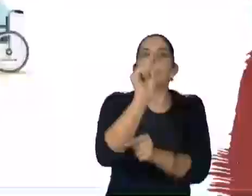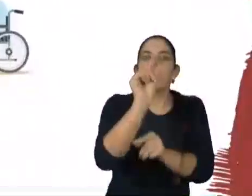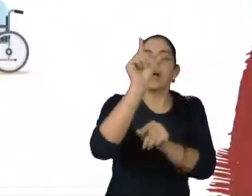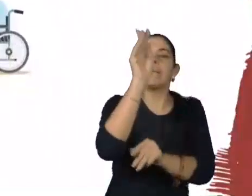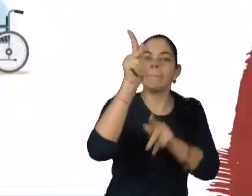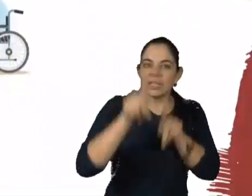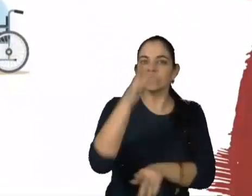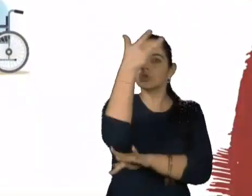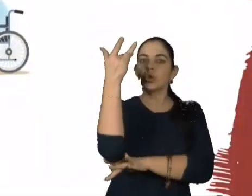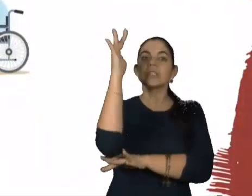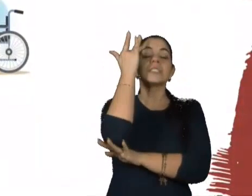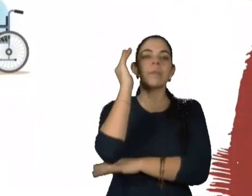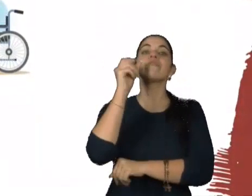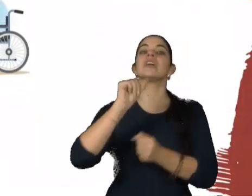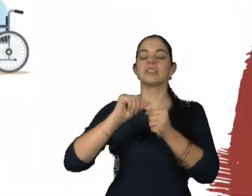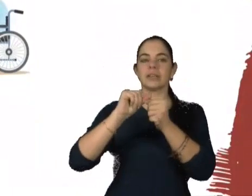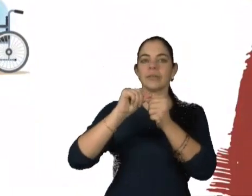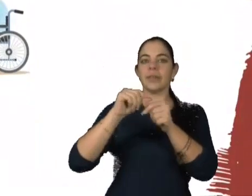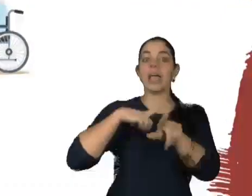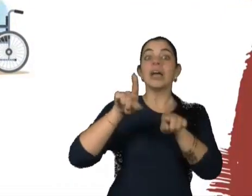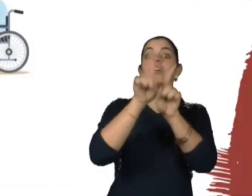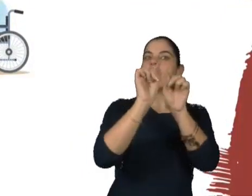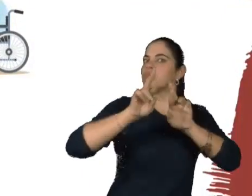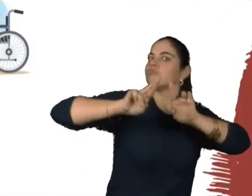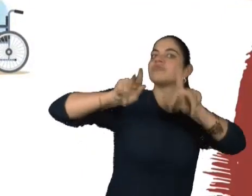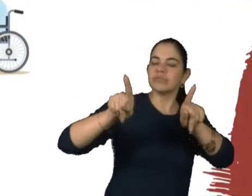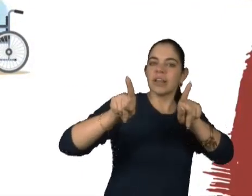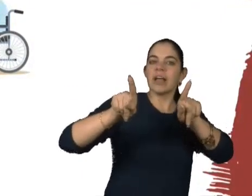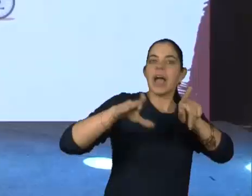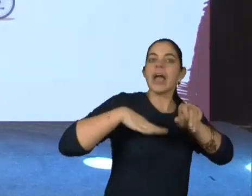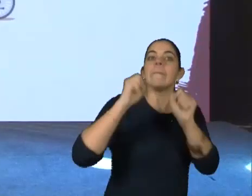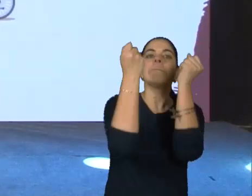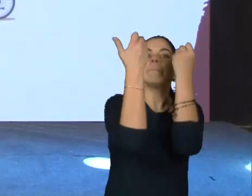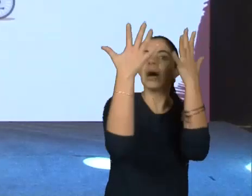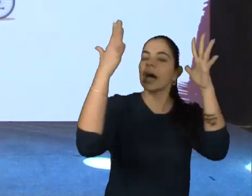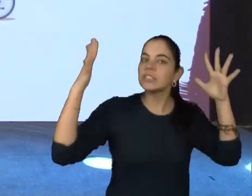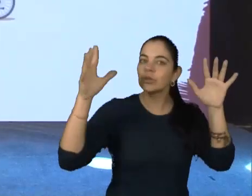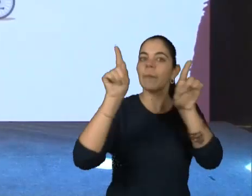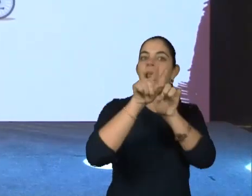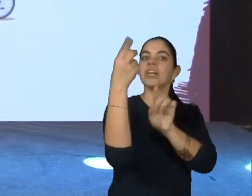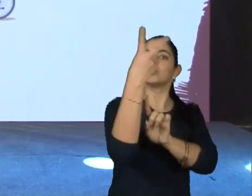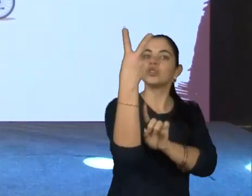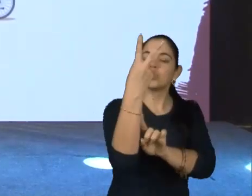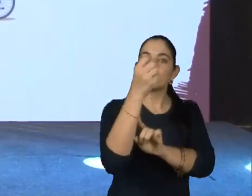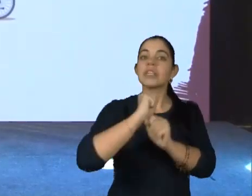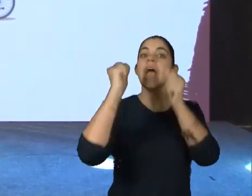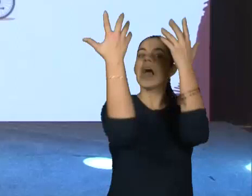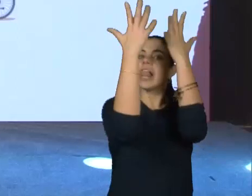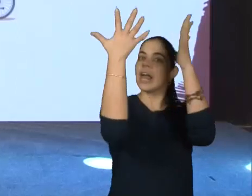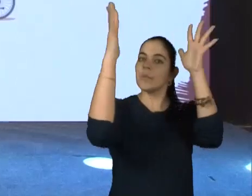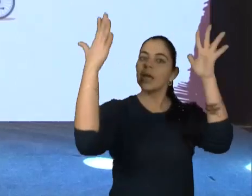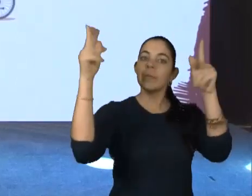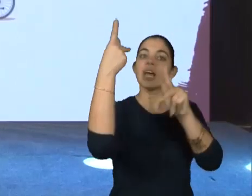pouquíssimas pessoas sabem fazer. E é um diferencial. palmas para essas duas, palmas em Libras para